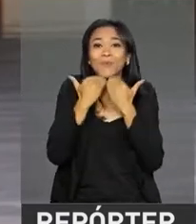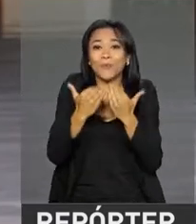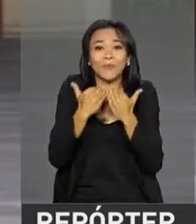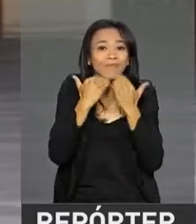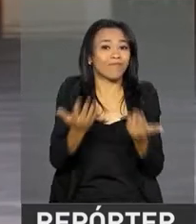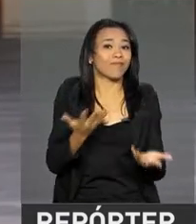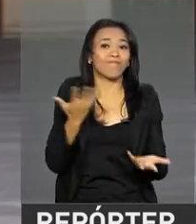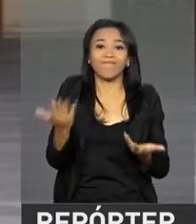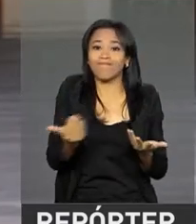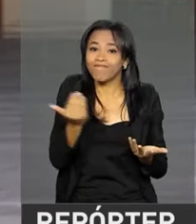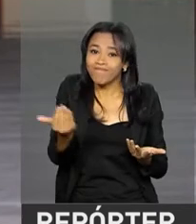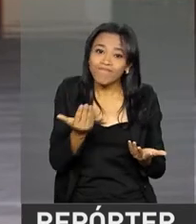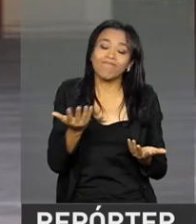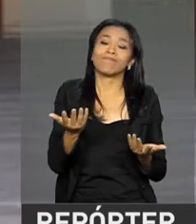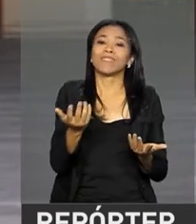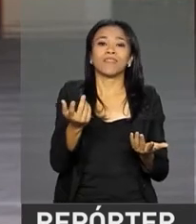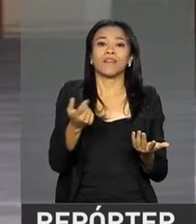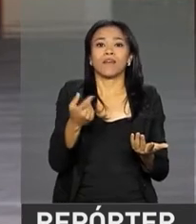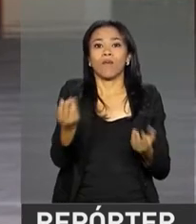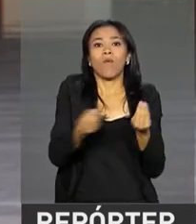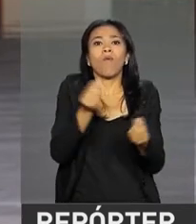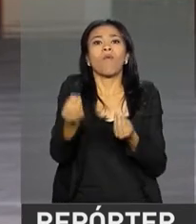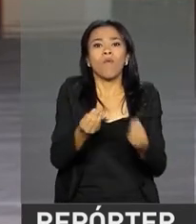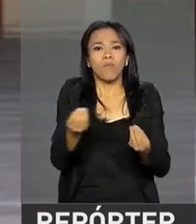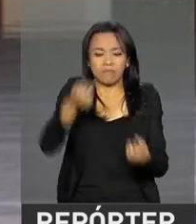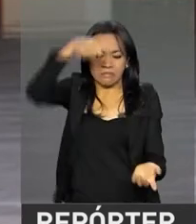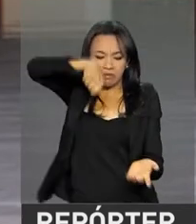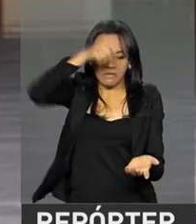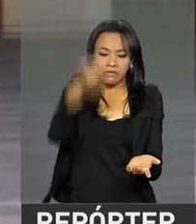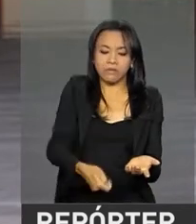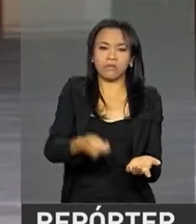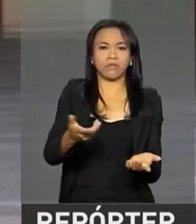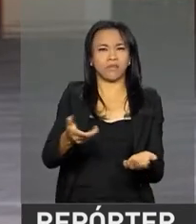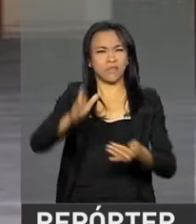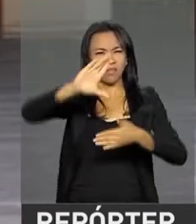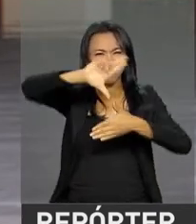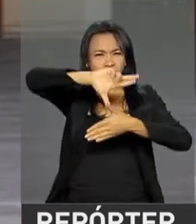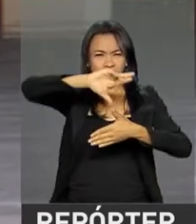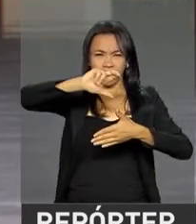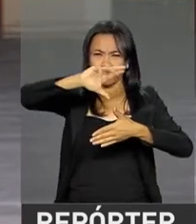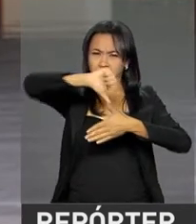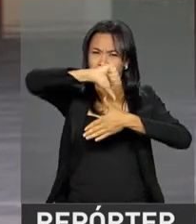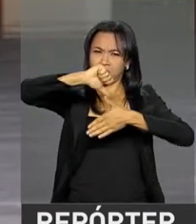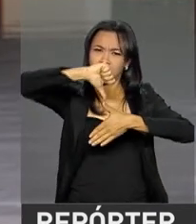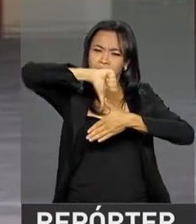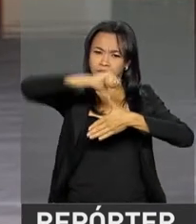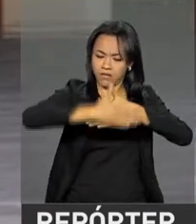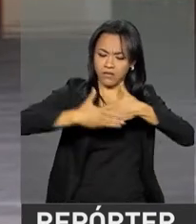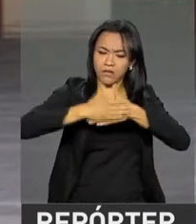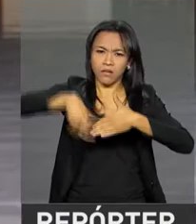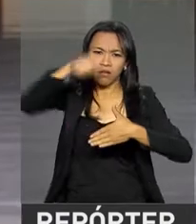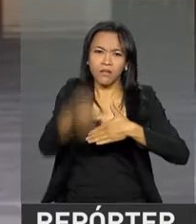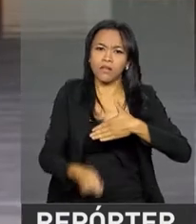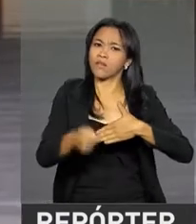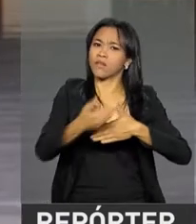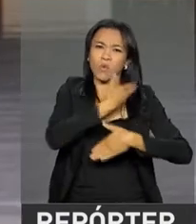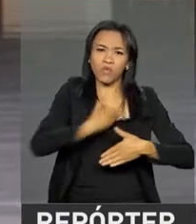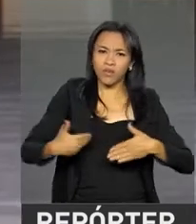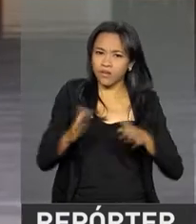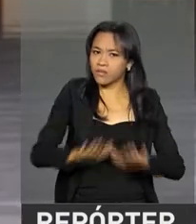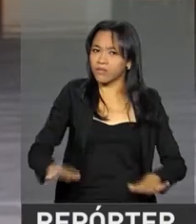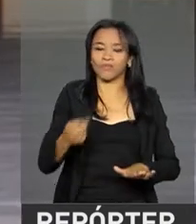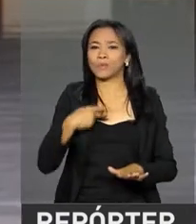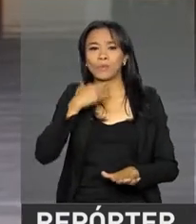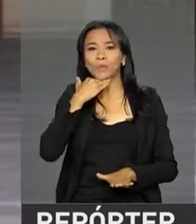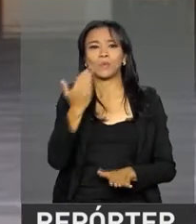afirmou o presidente, para aventuras não democráticas na América do Sul. O presidente Michel Temer disse ainda que,